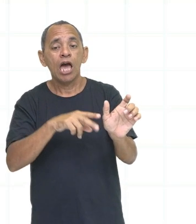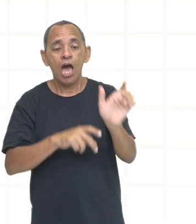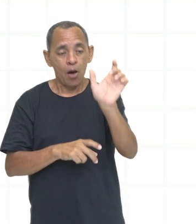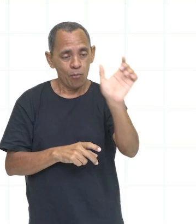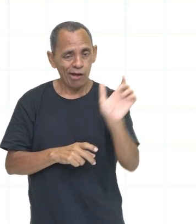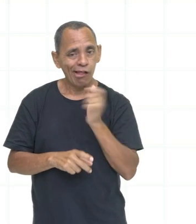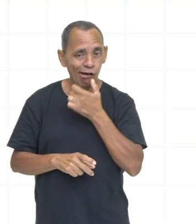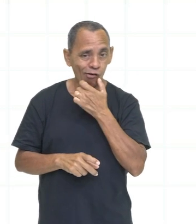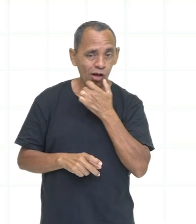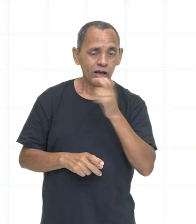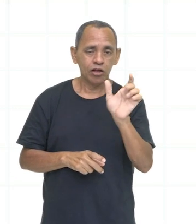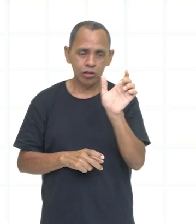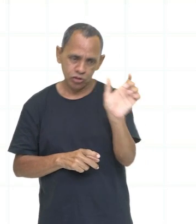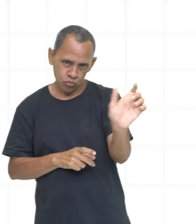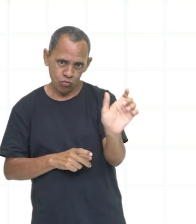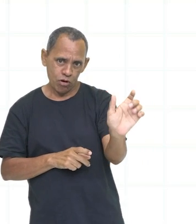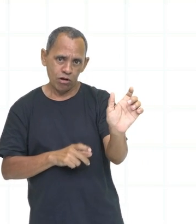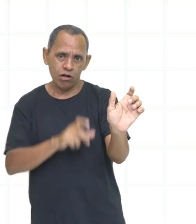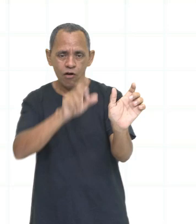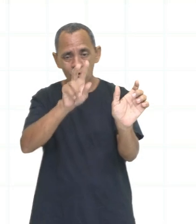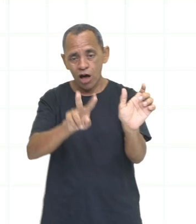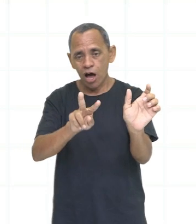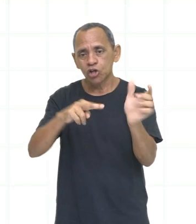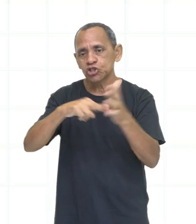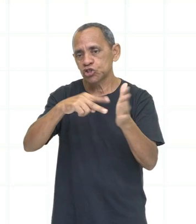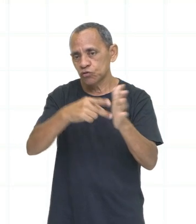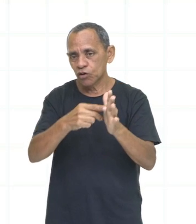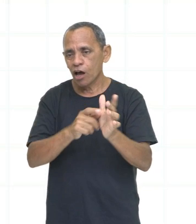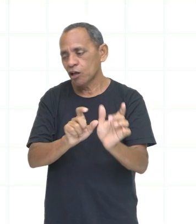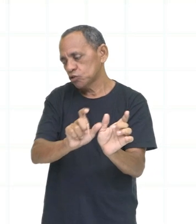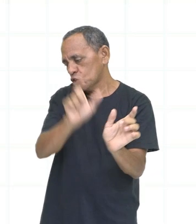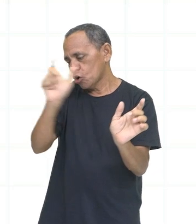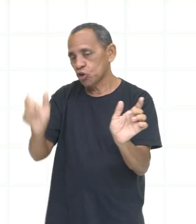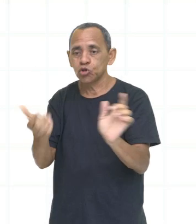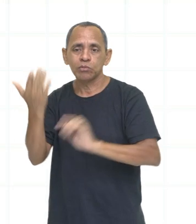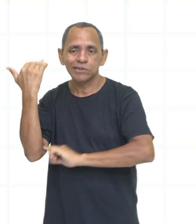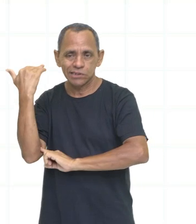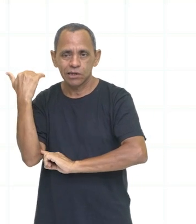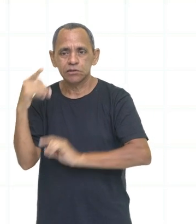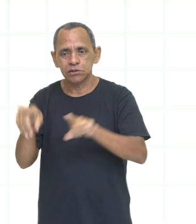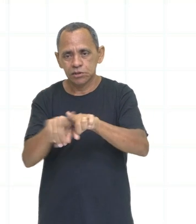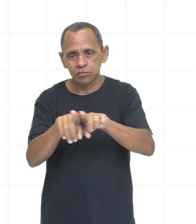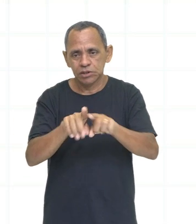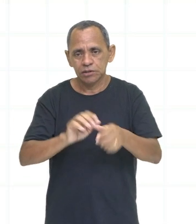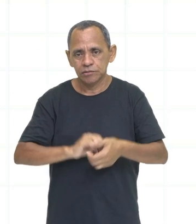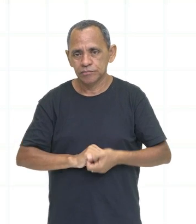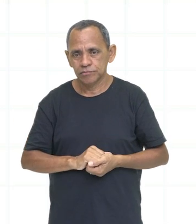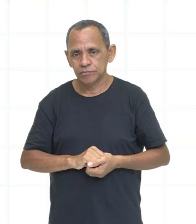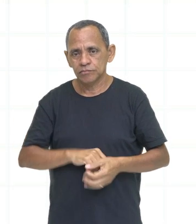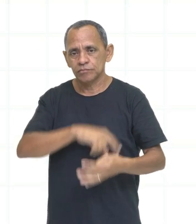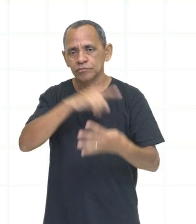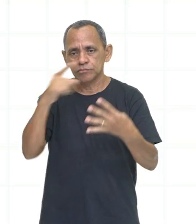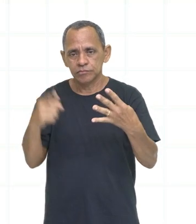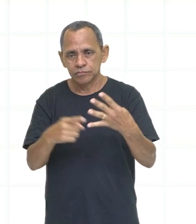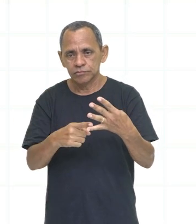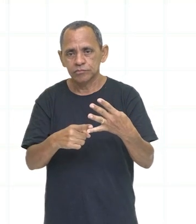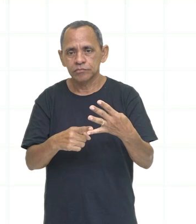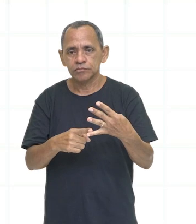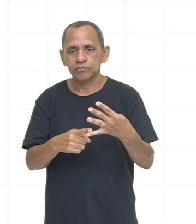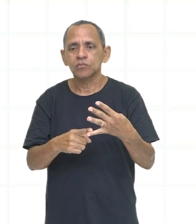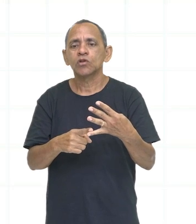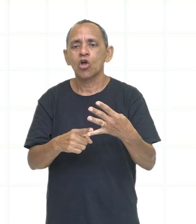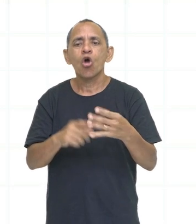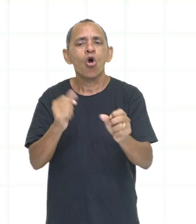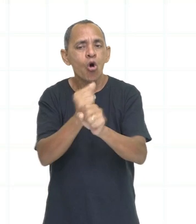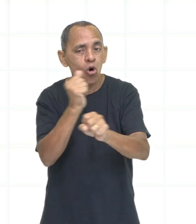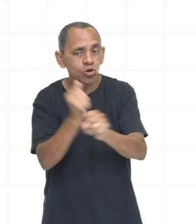resolver e o passado, solved. E por último, to build, to build, aliás. To build significa construir e